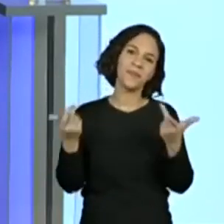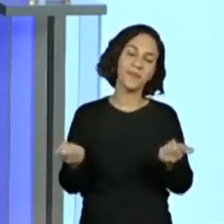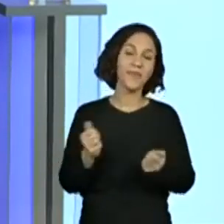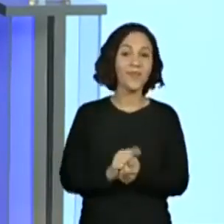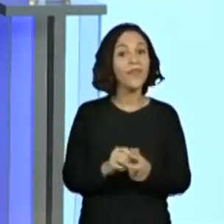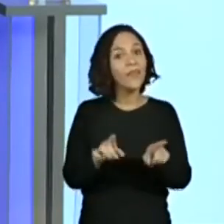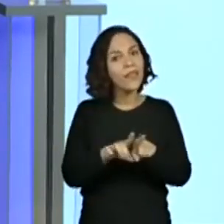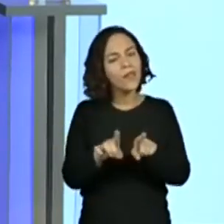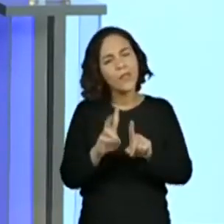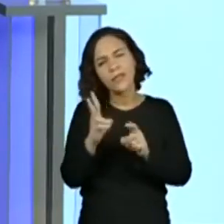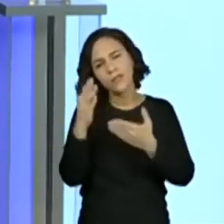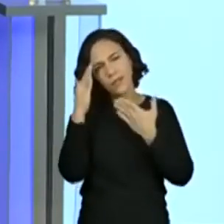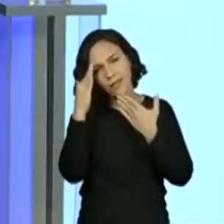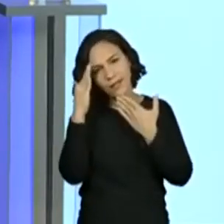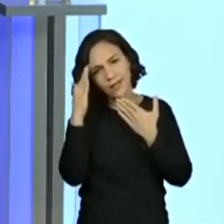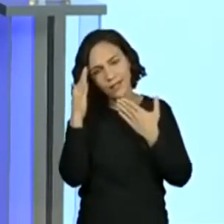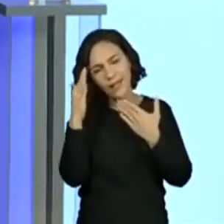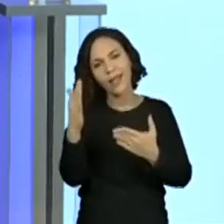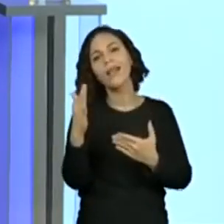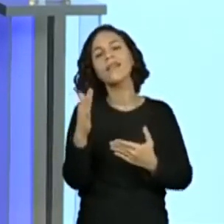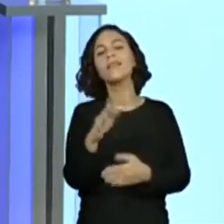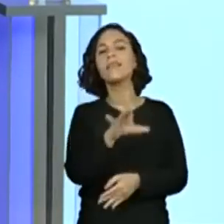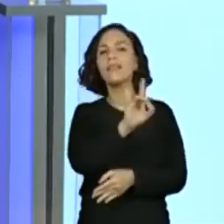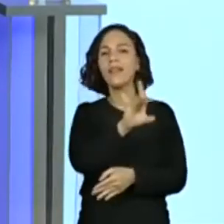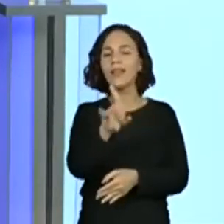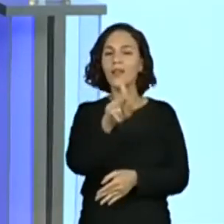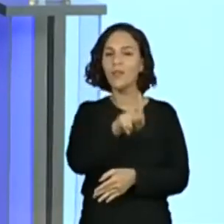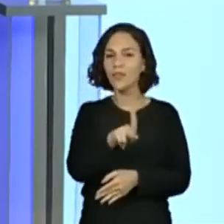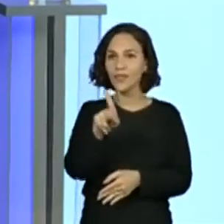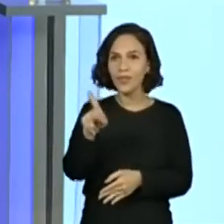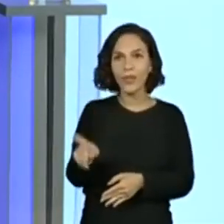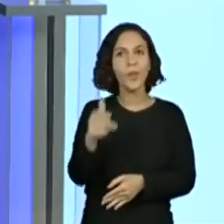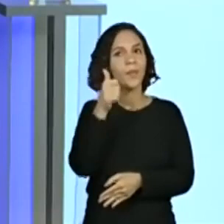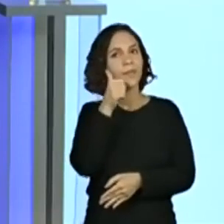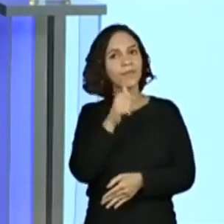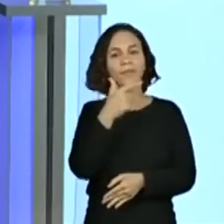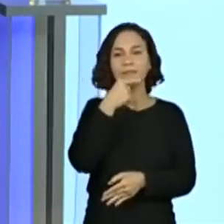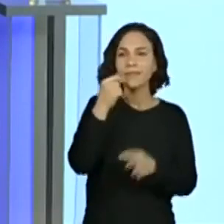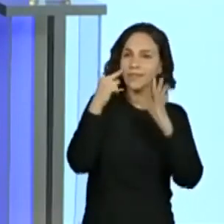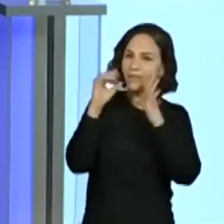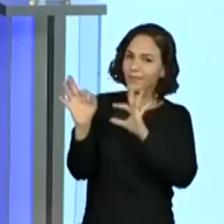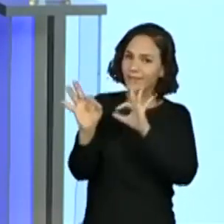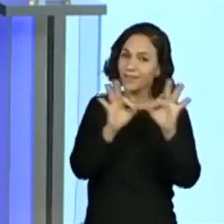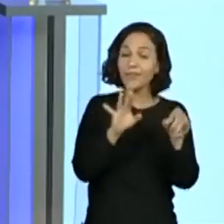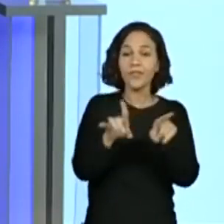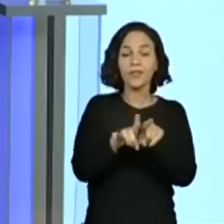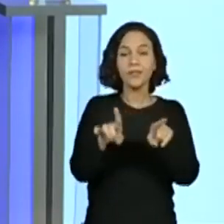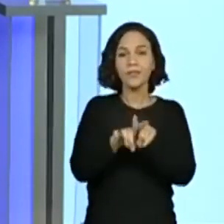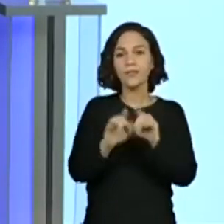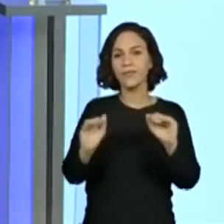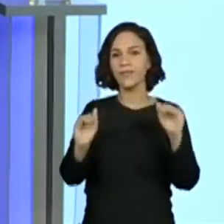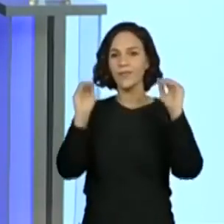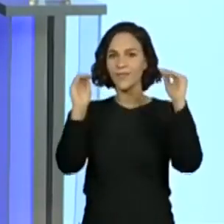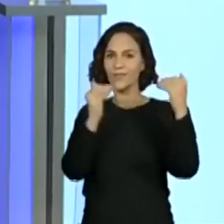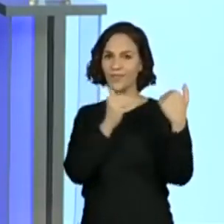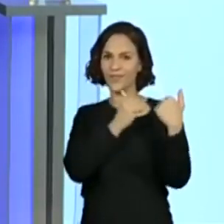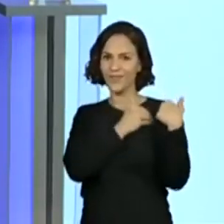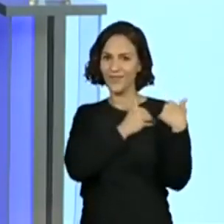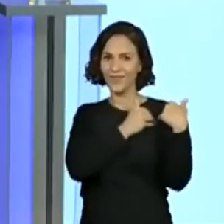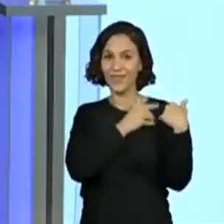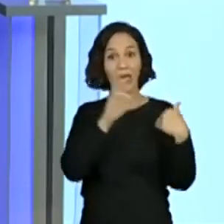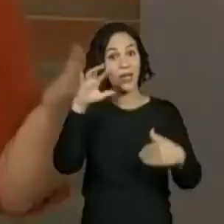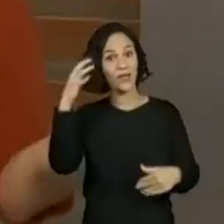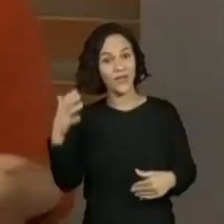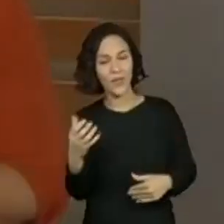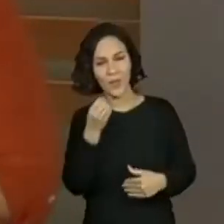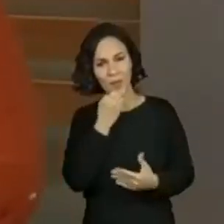Além disso, sempre agradecendo a todos os professores e professoras que nos acompanham e a todos os responsáveis. Professora Vivi,